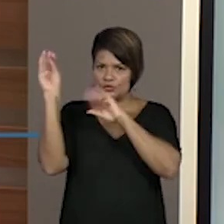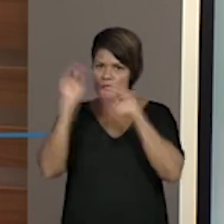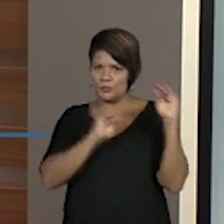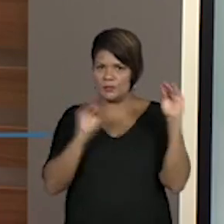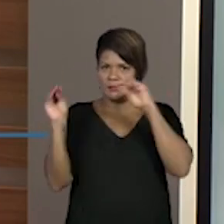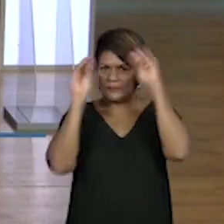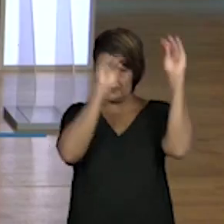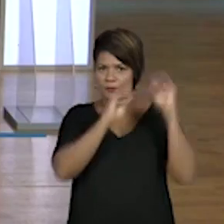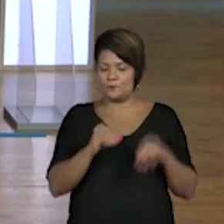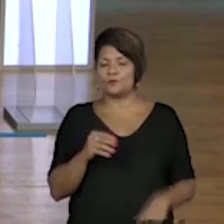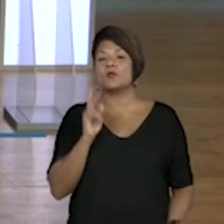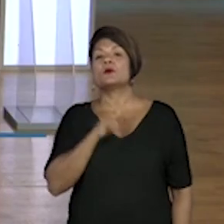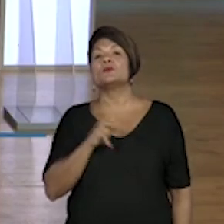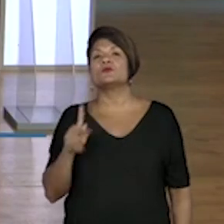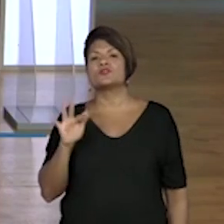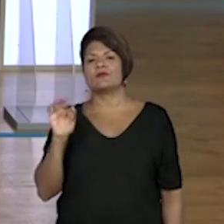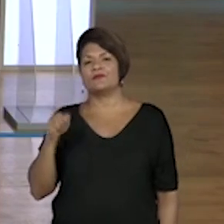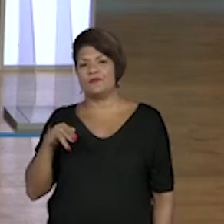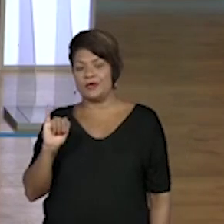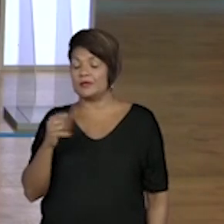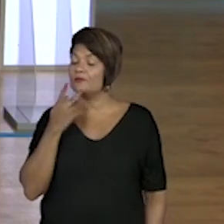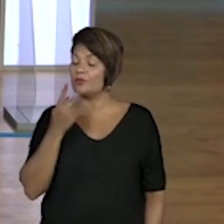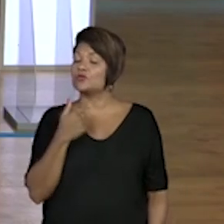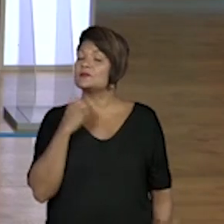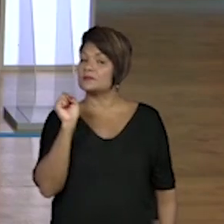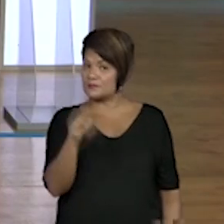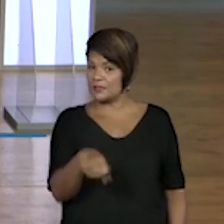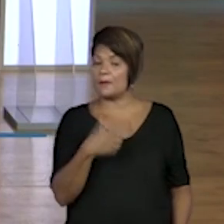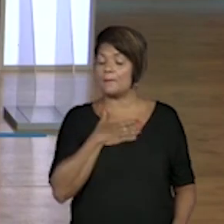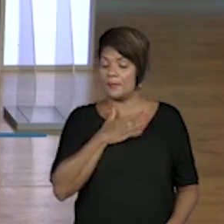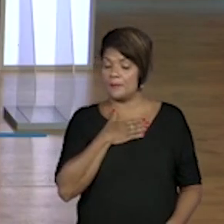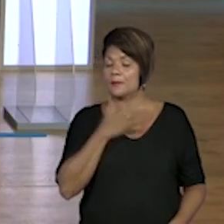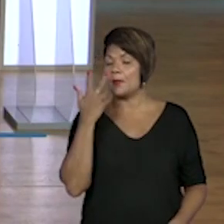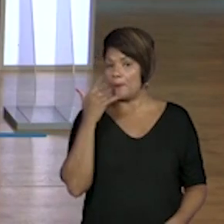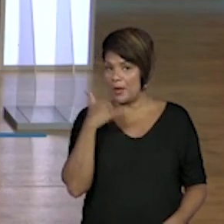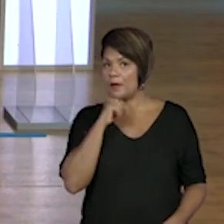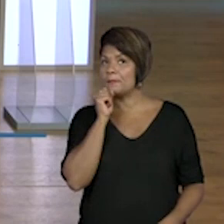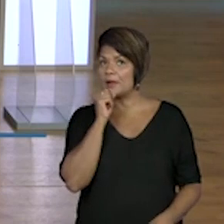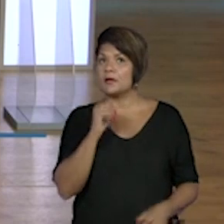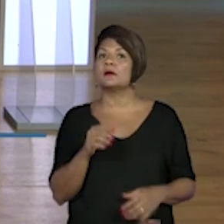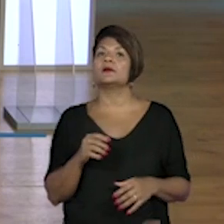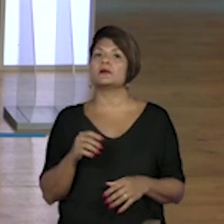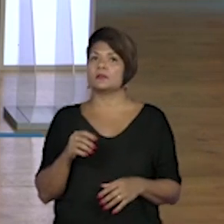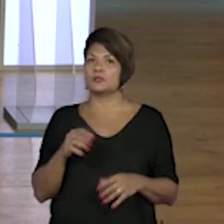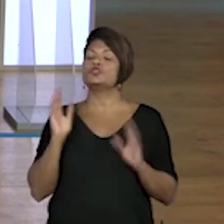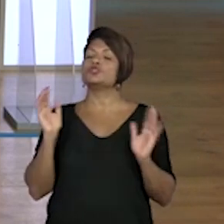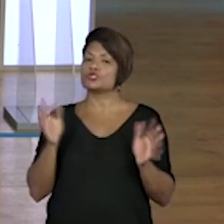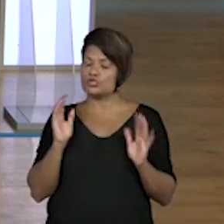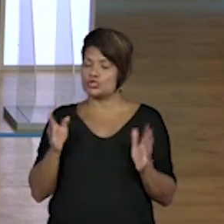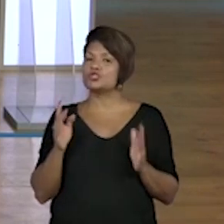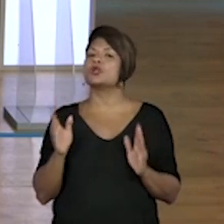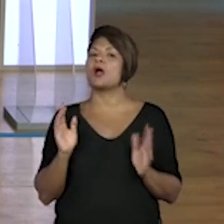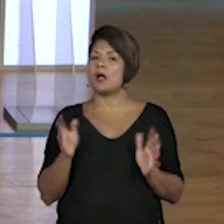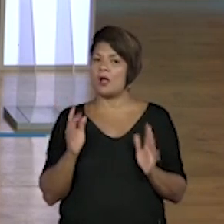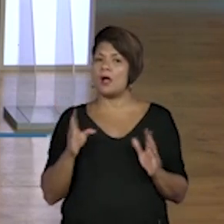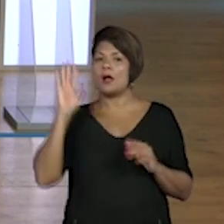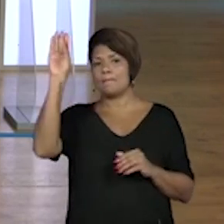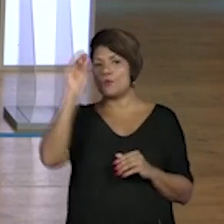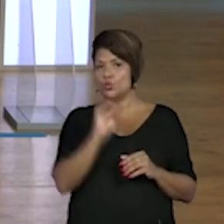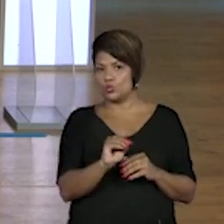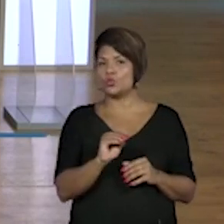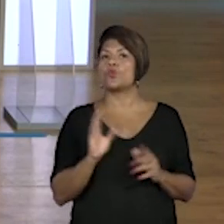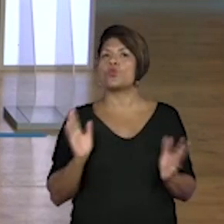A professora Fanny respondeu que sim, que os pais dela passaram por esse processo de migração